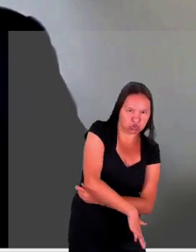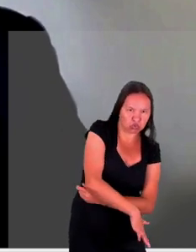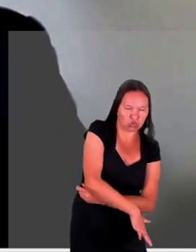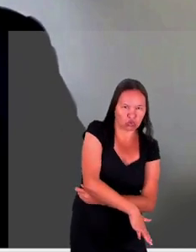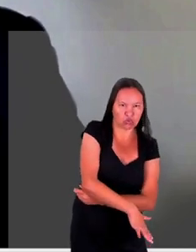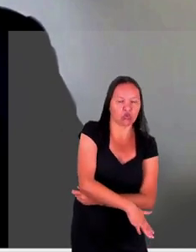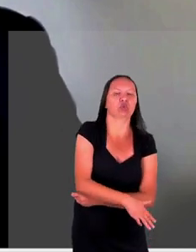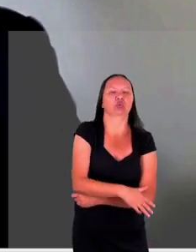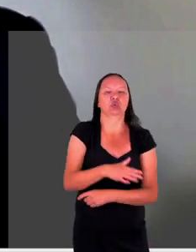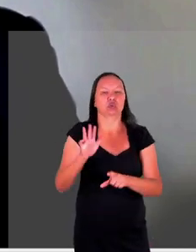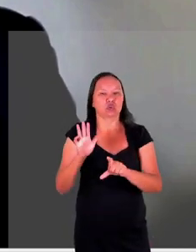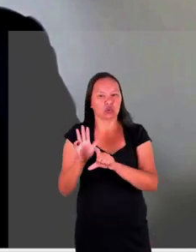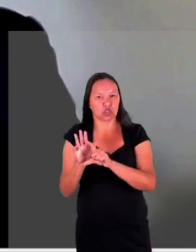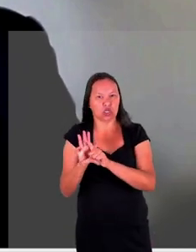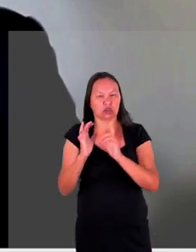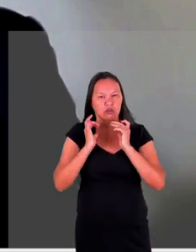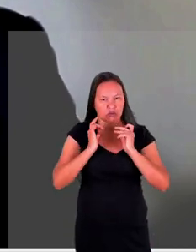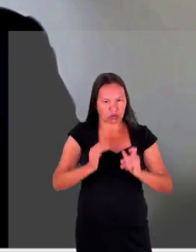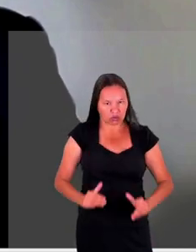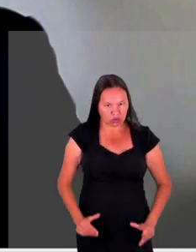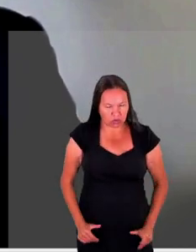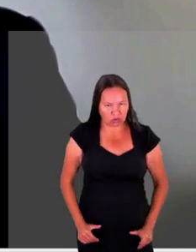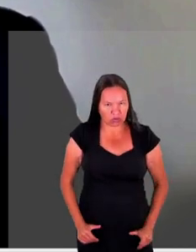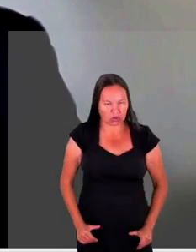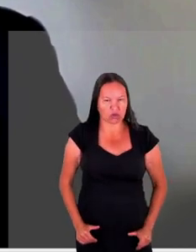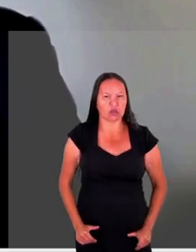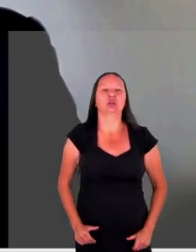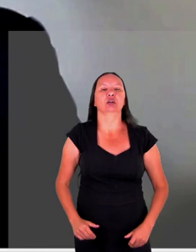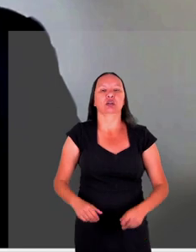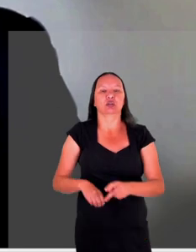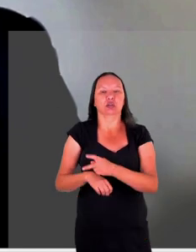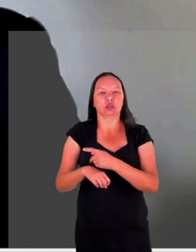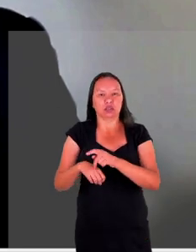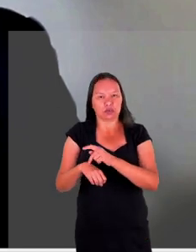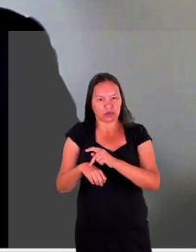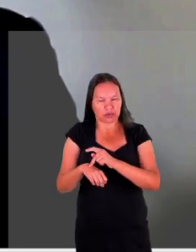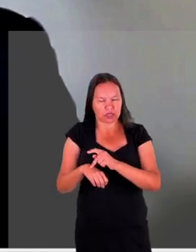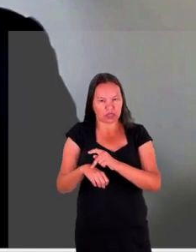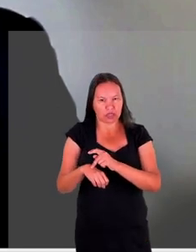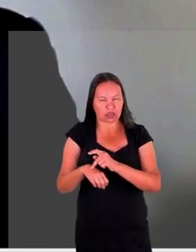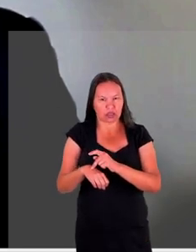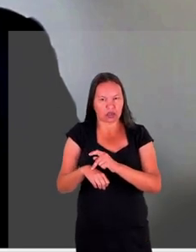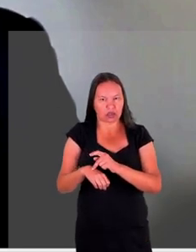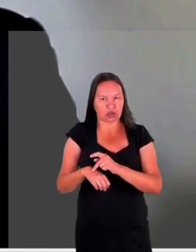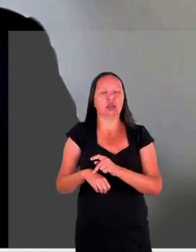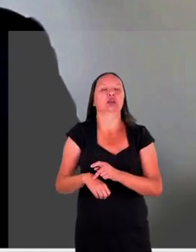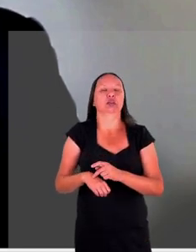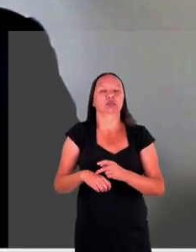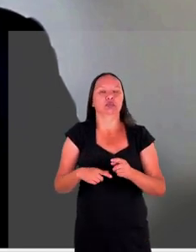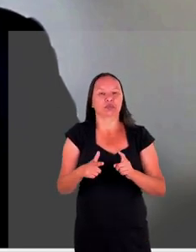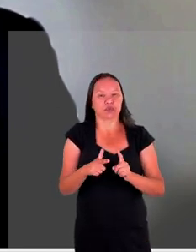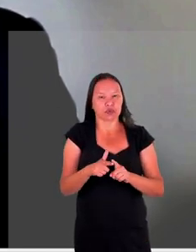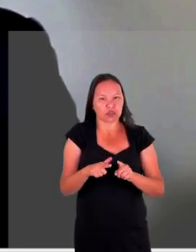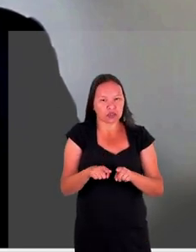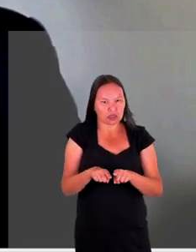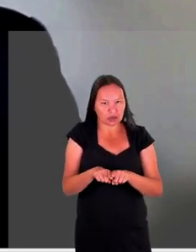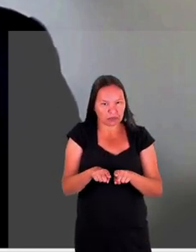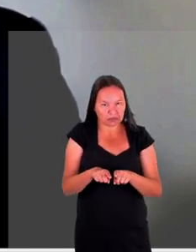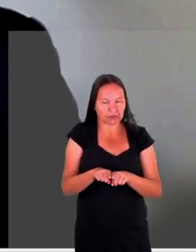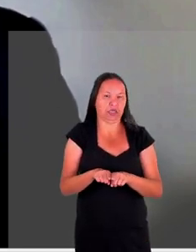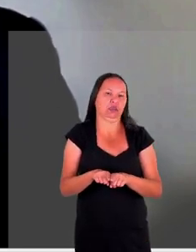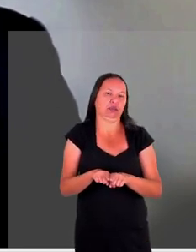violação de direitos humanos ou de direito internacional humanitário ou em outras hipóteses na forma do regulamento respectivo